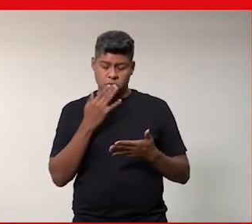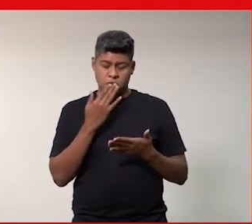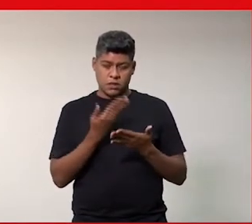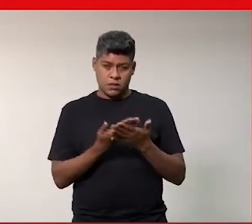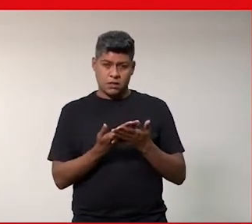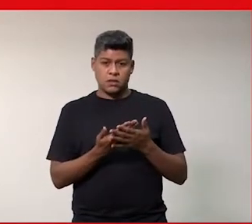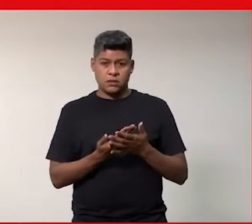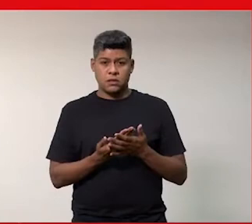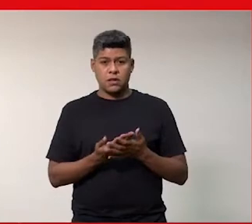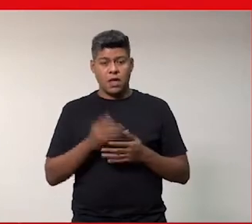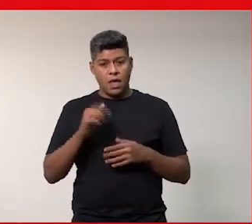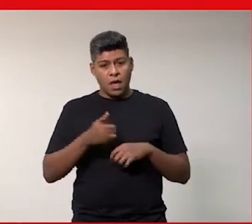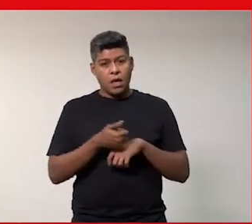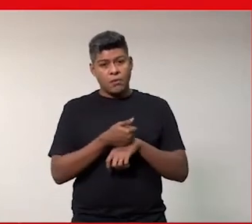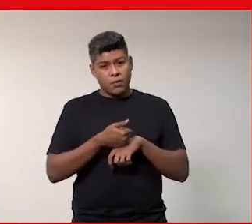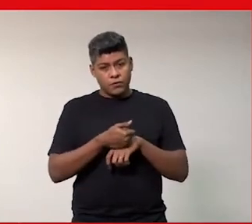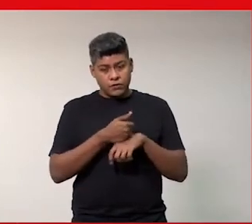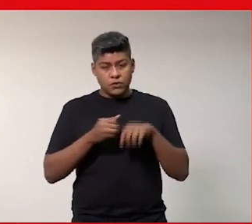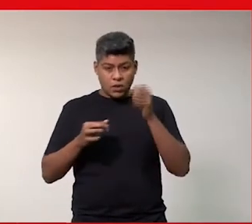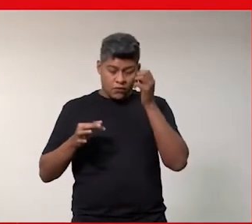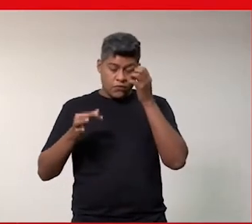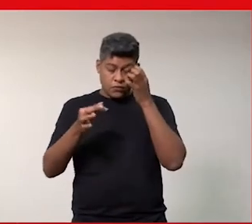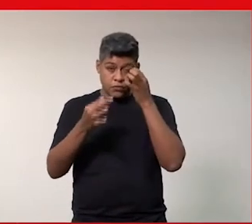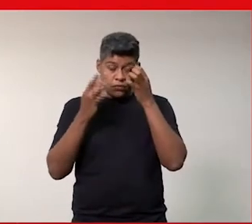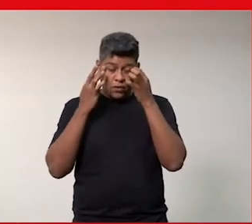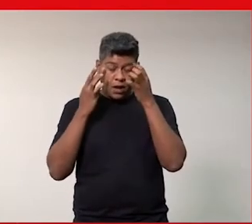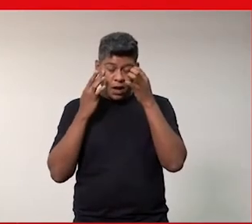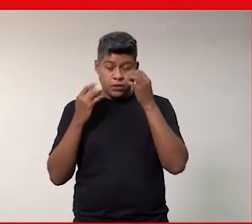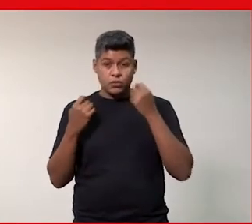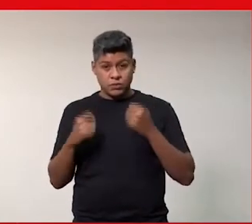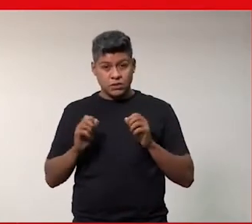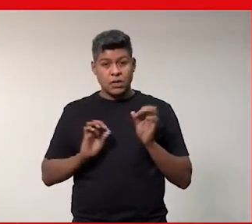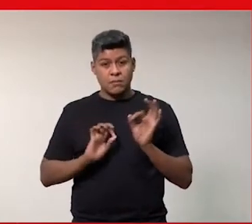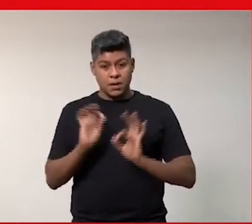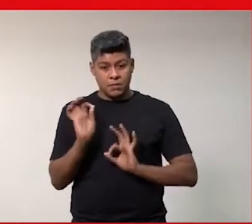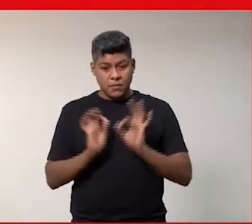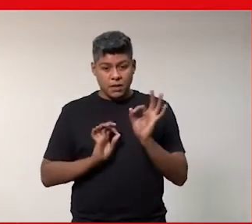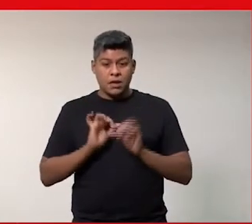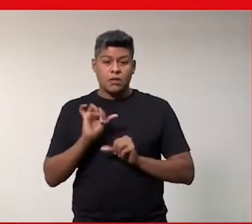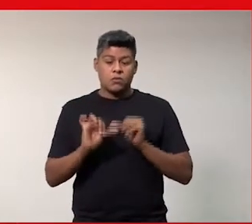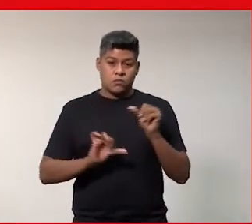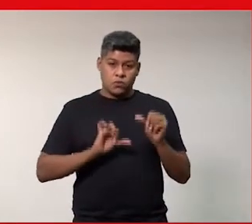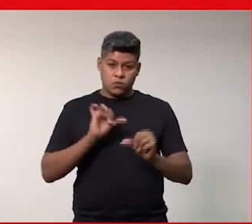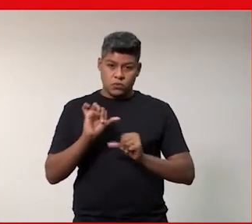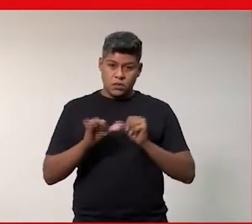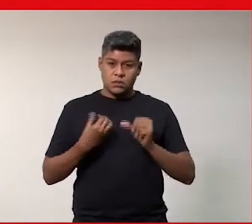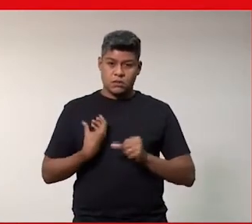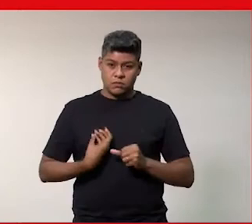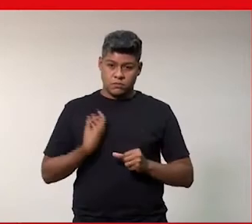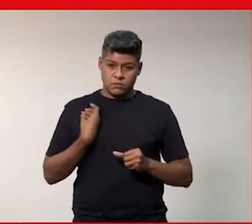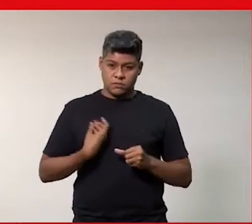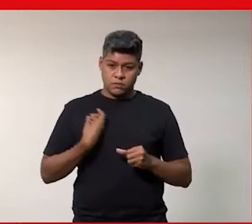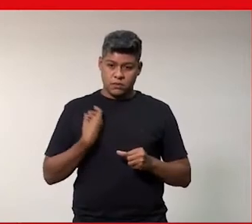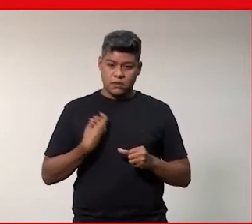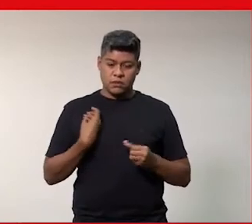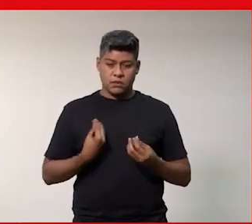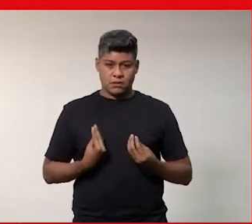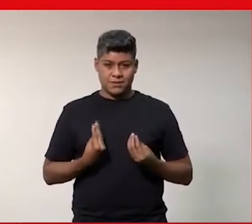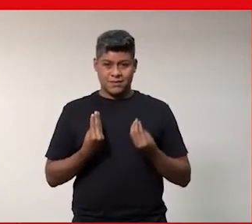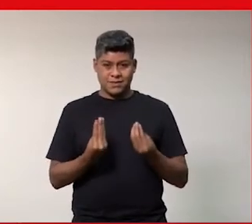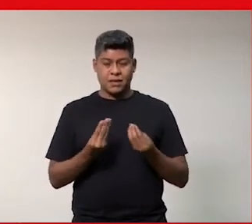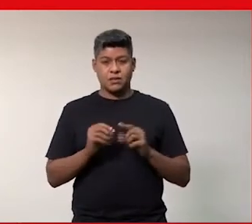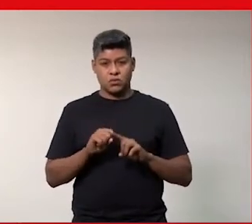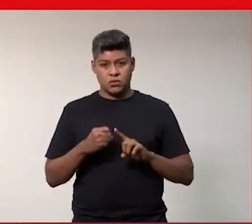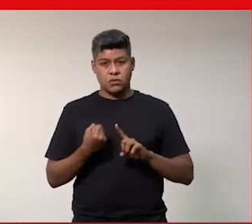para isso para você ser um profissional de futuro eu acho que você tem que estar preparado para as mudanças que a vida vai trazer que a sociedade